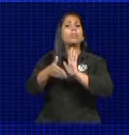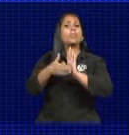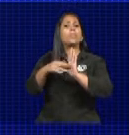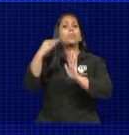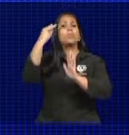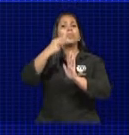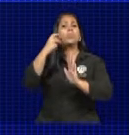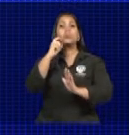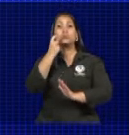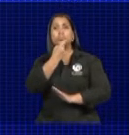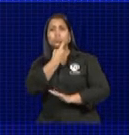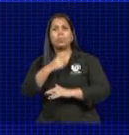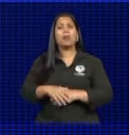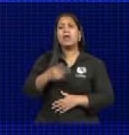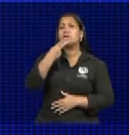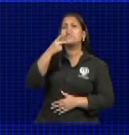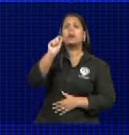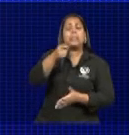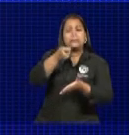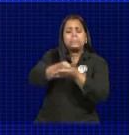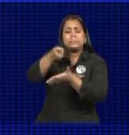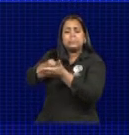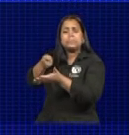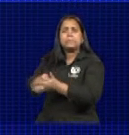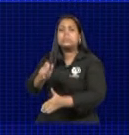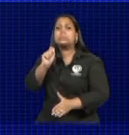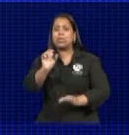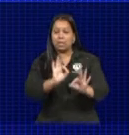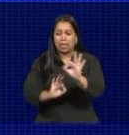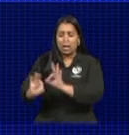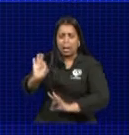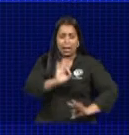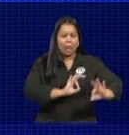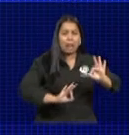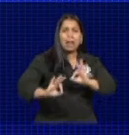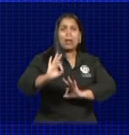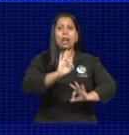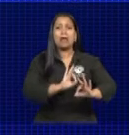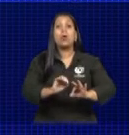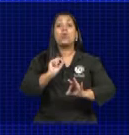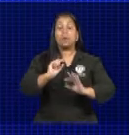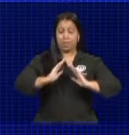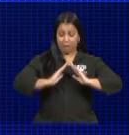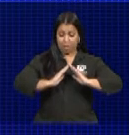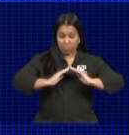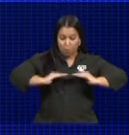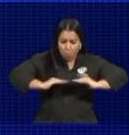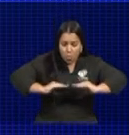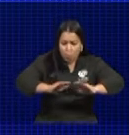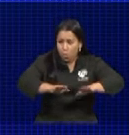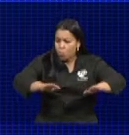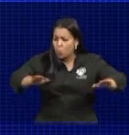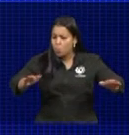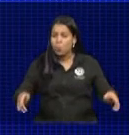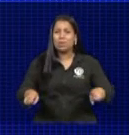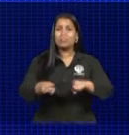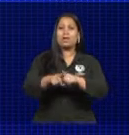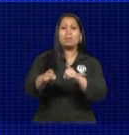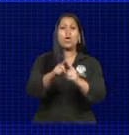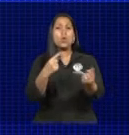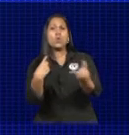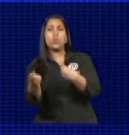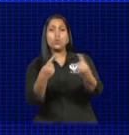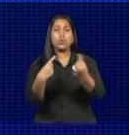trata sobre a obrigatoriedade de reparação dos danos causados às calçadas e vias públicas pelas empresas